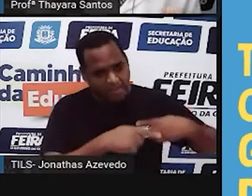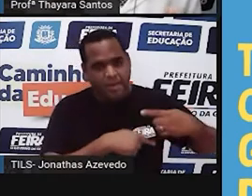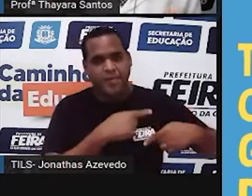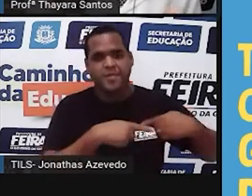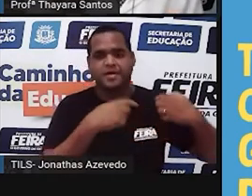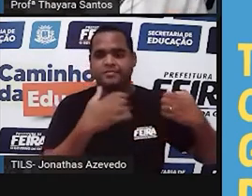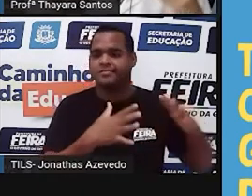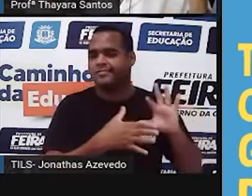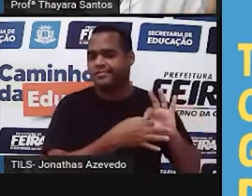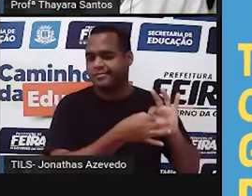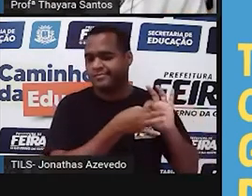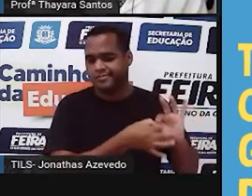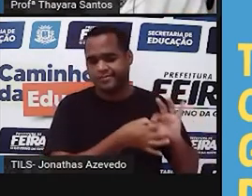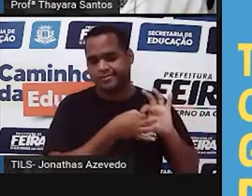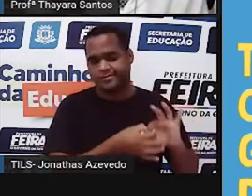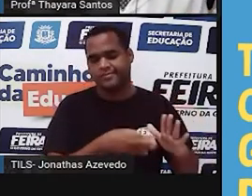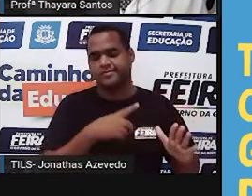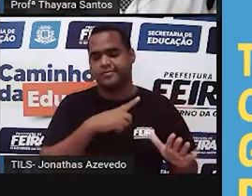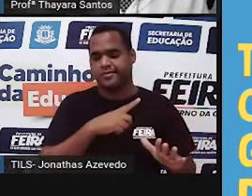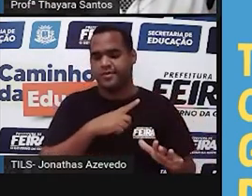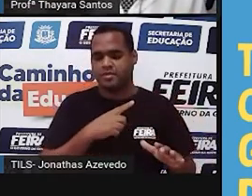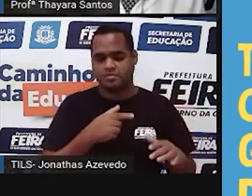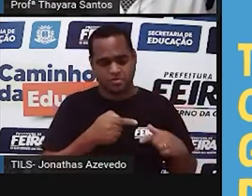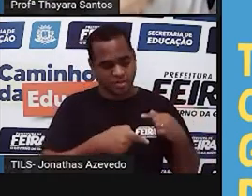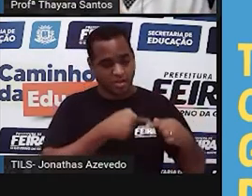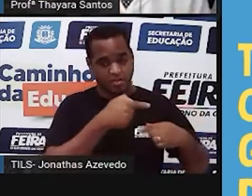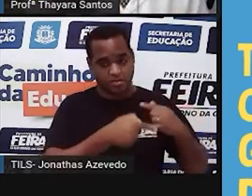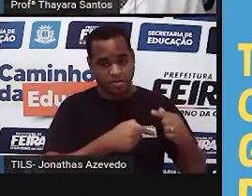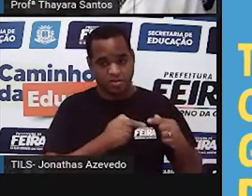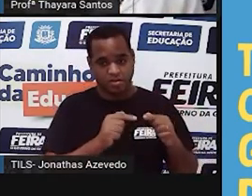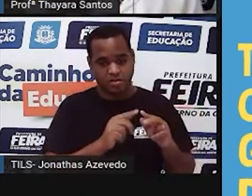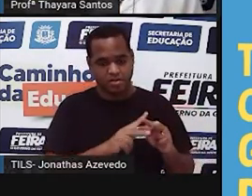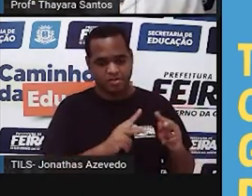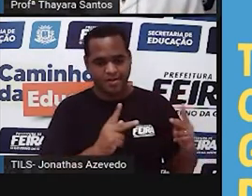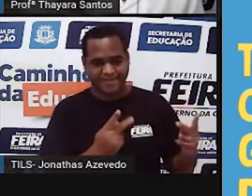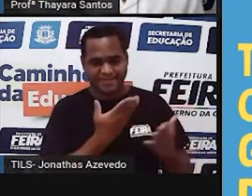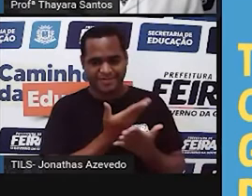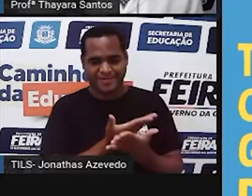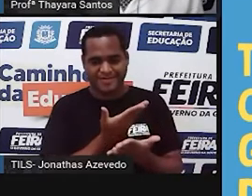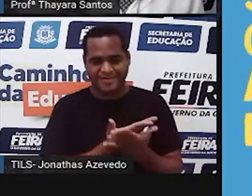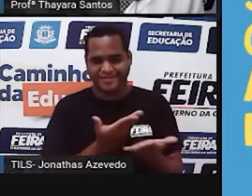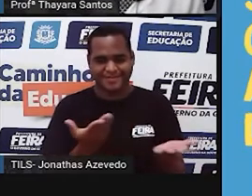relacionadas. A genética estuda a hereditariedade.